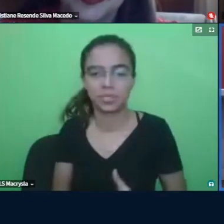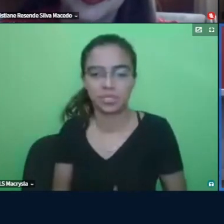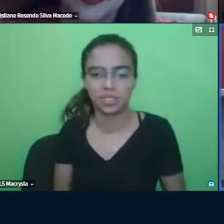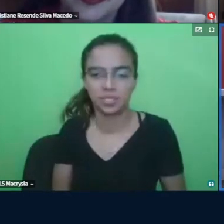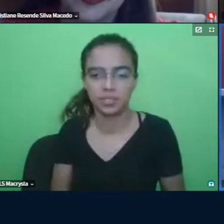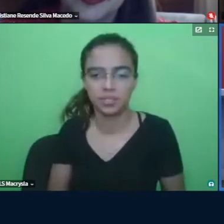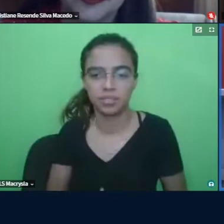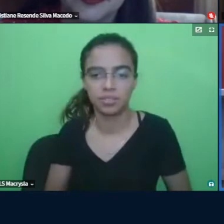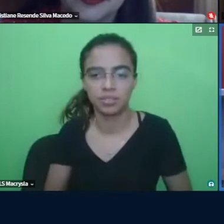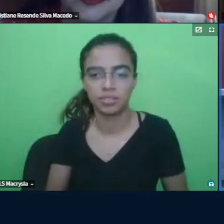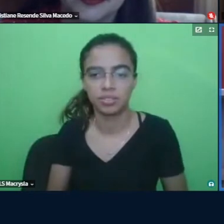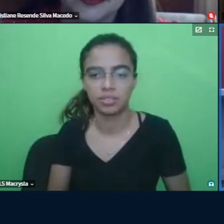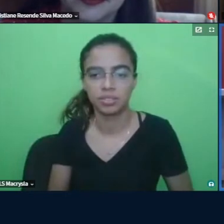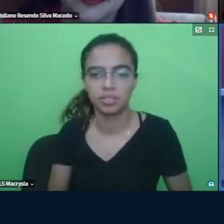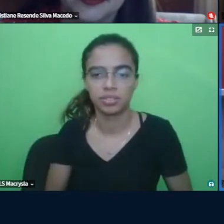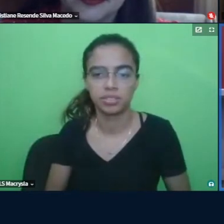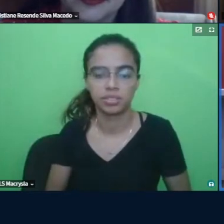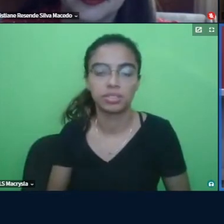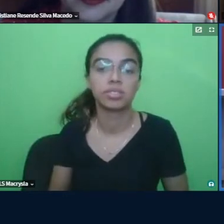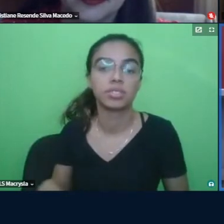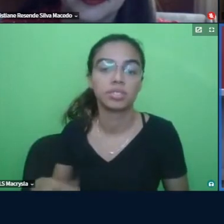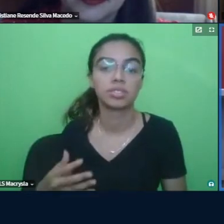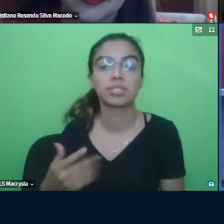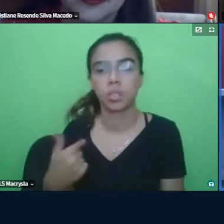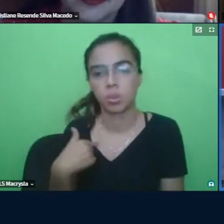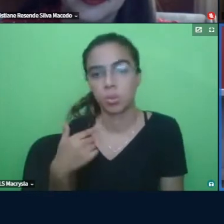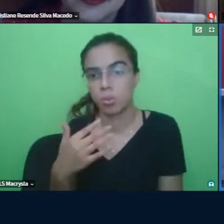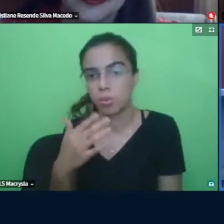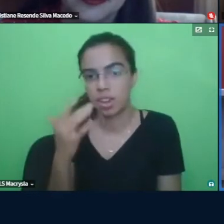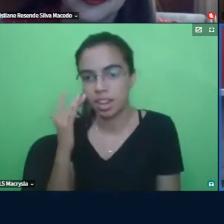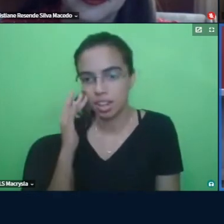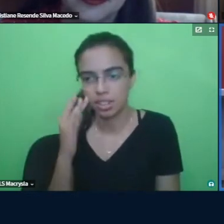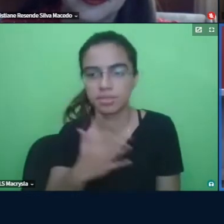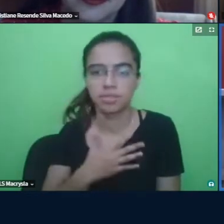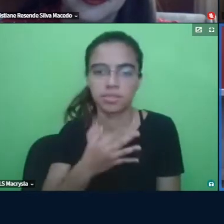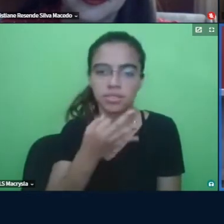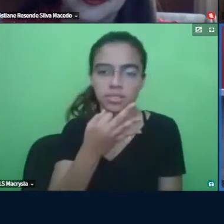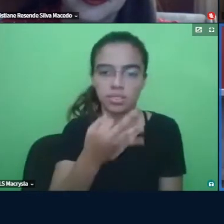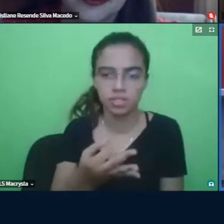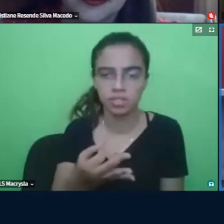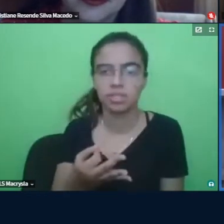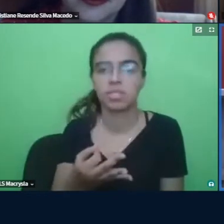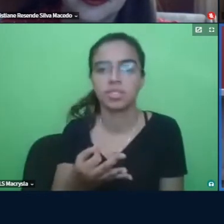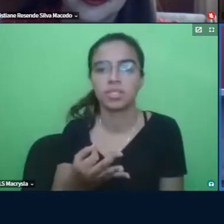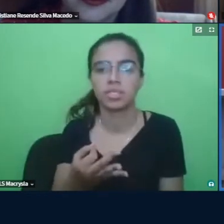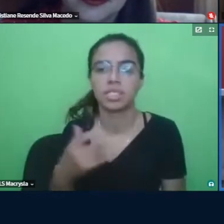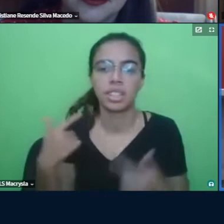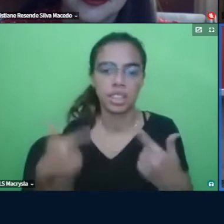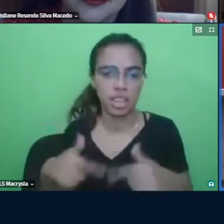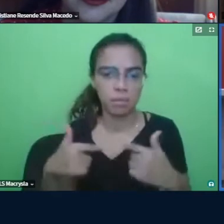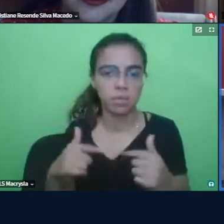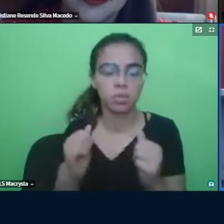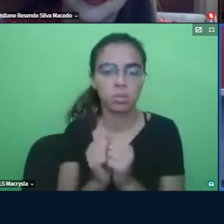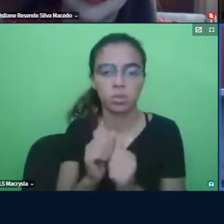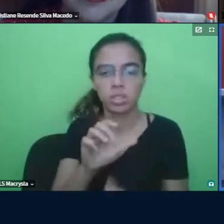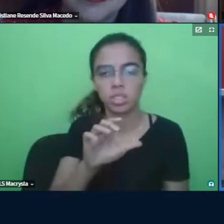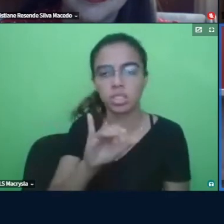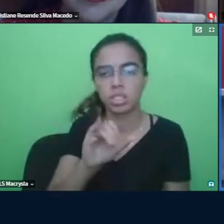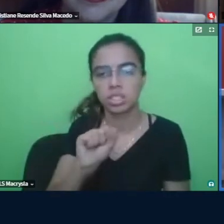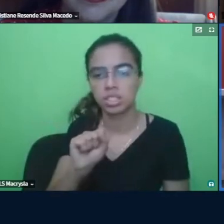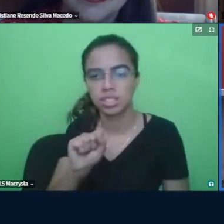eu acho que bom primeiro que eu queria dizer que trabalhar com a Cristiane foi um prazer enorme